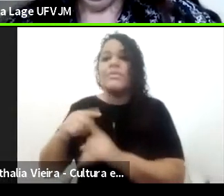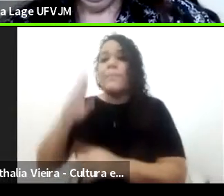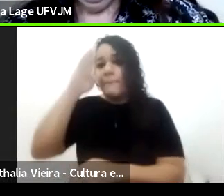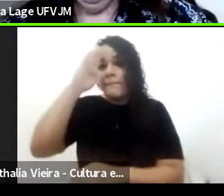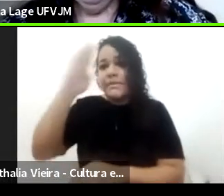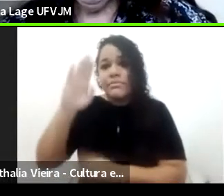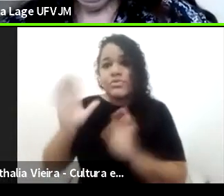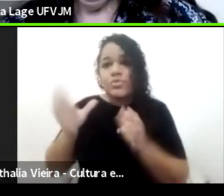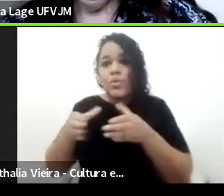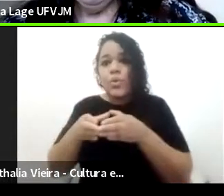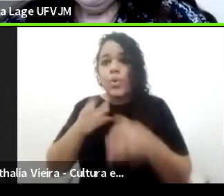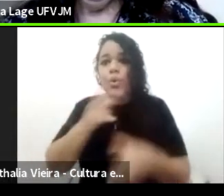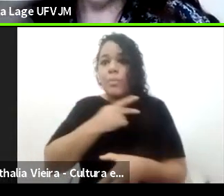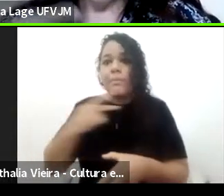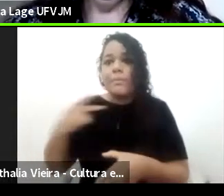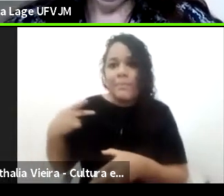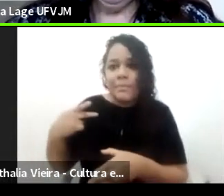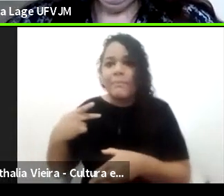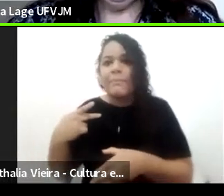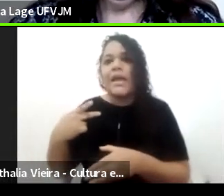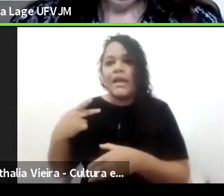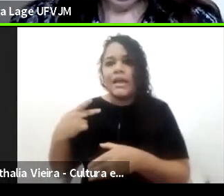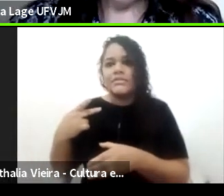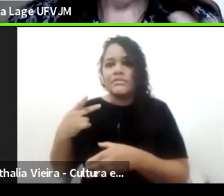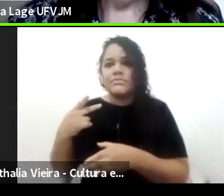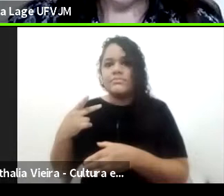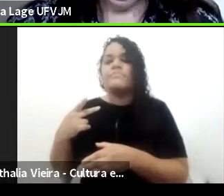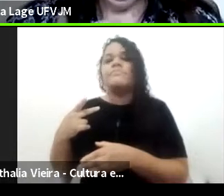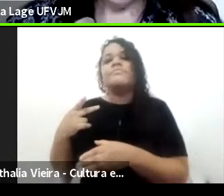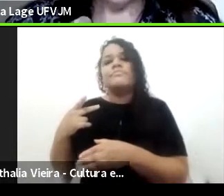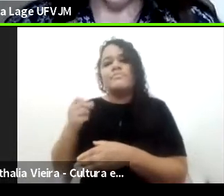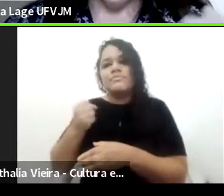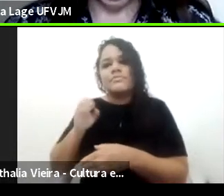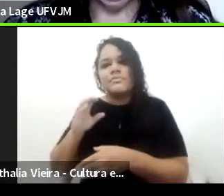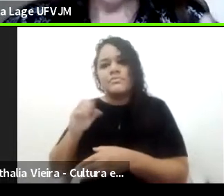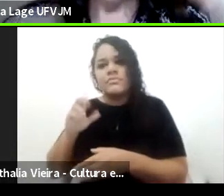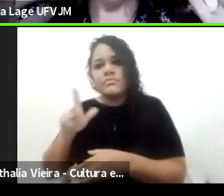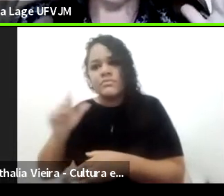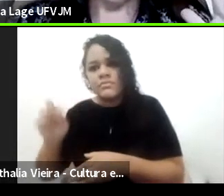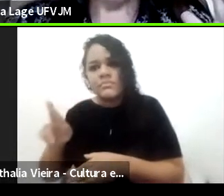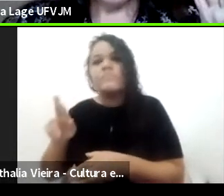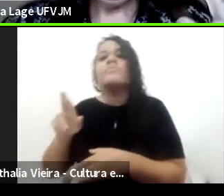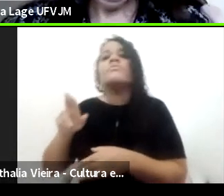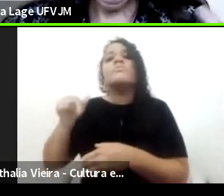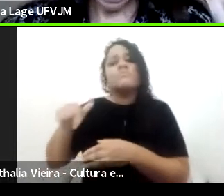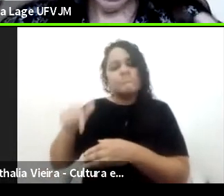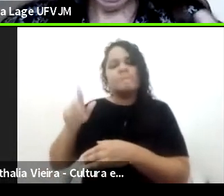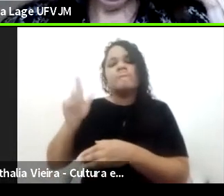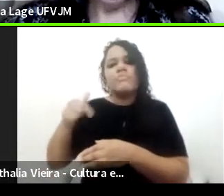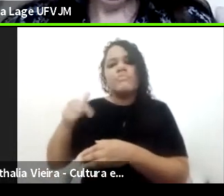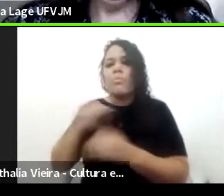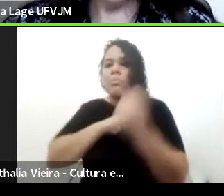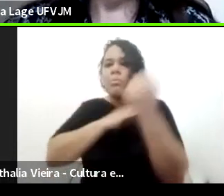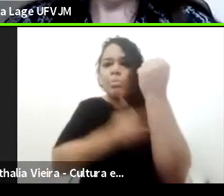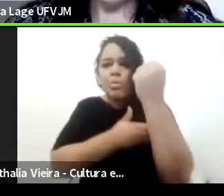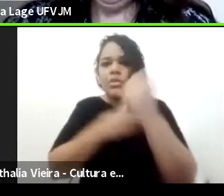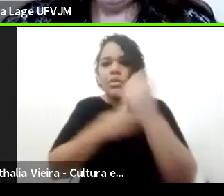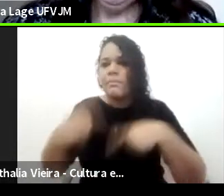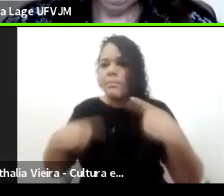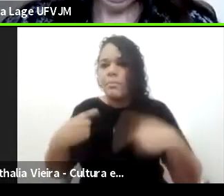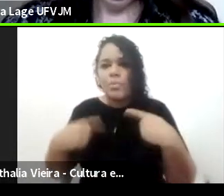o poder político português é muito forte, por meio de uma grande